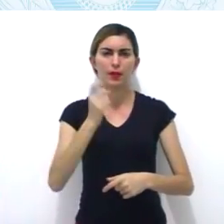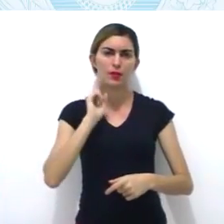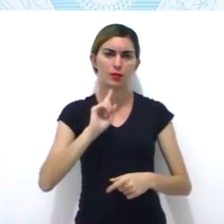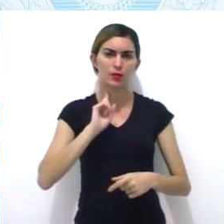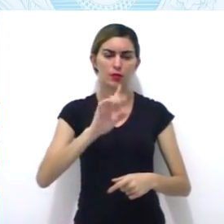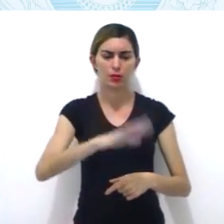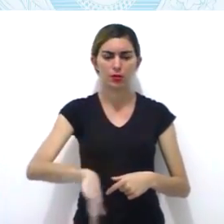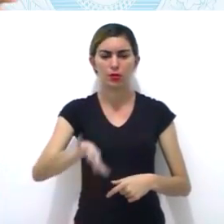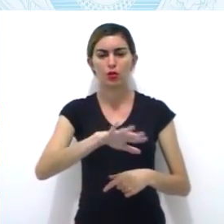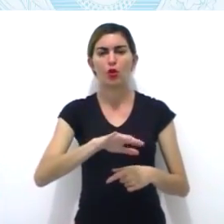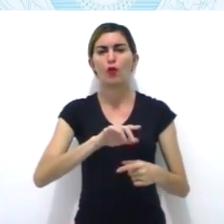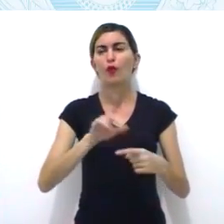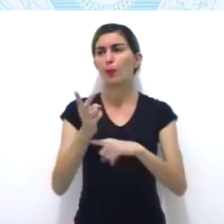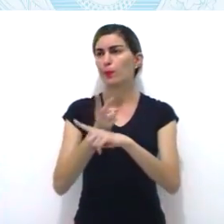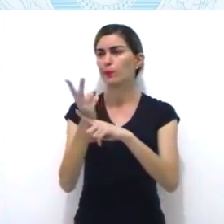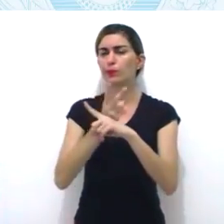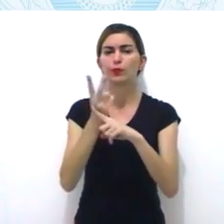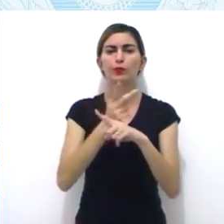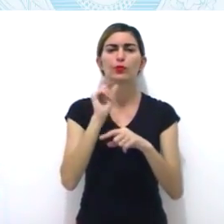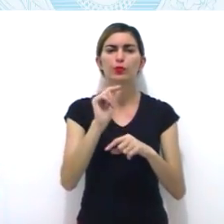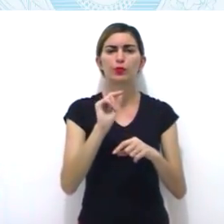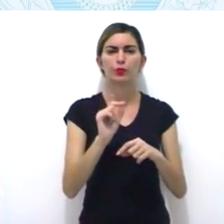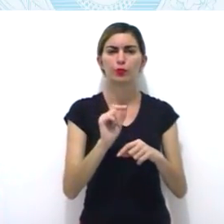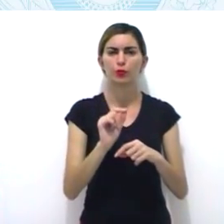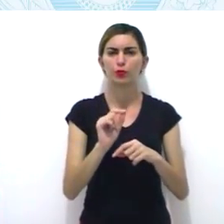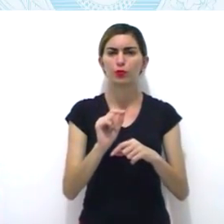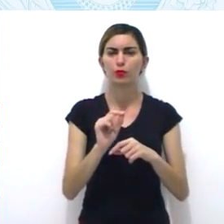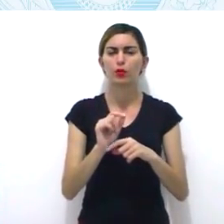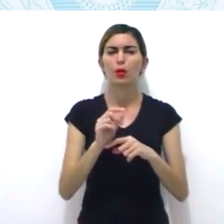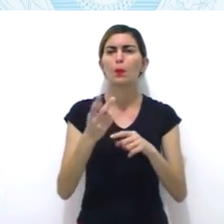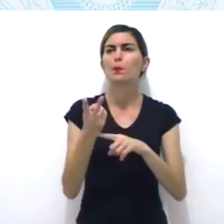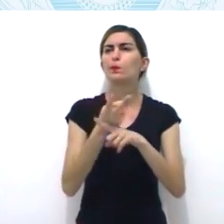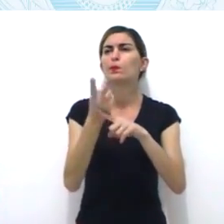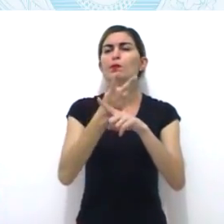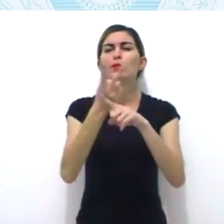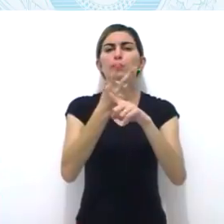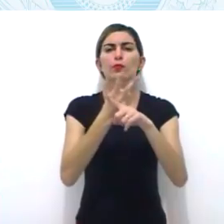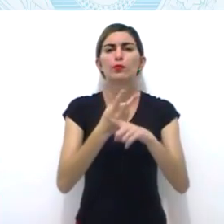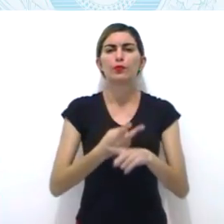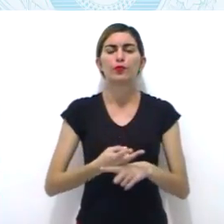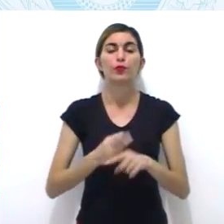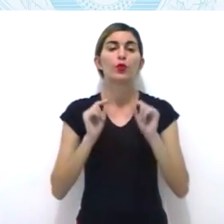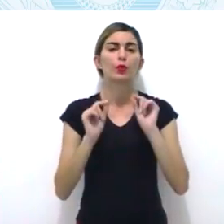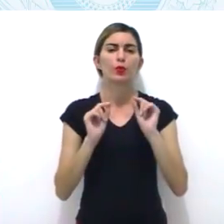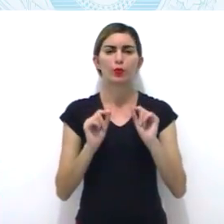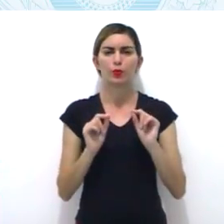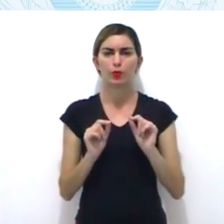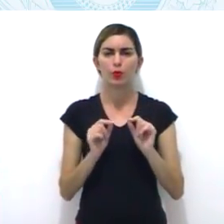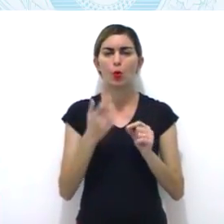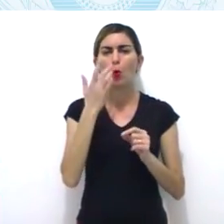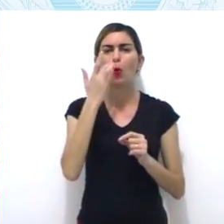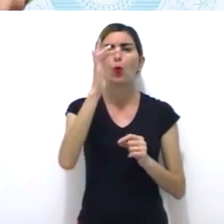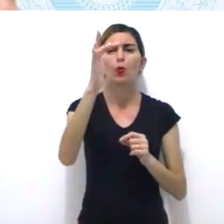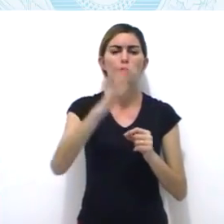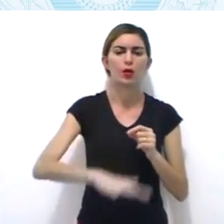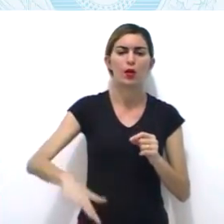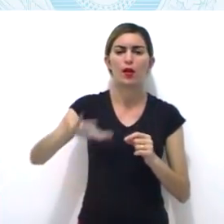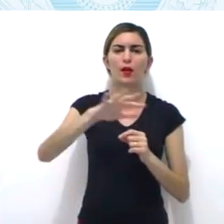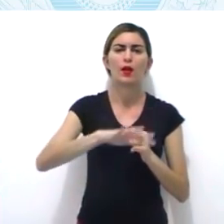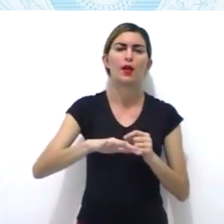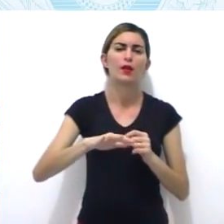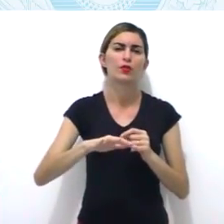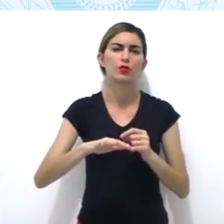ouro na região de Goiás e Mato Grosso. encontrar nessas áreas